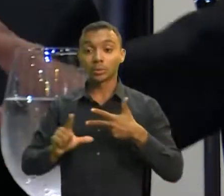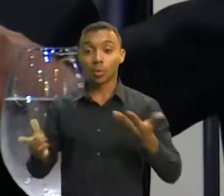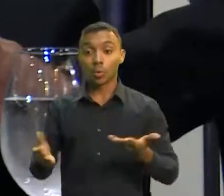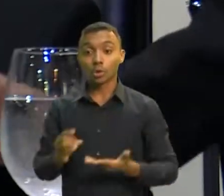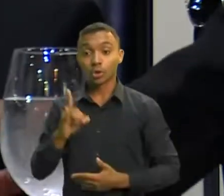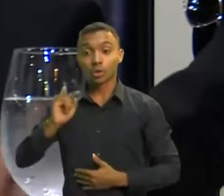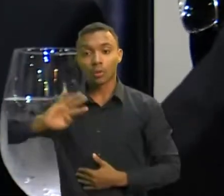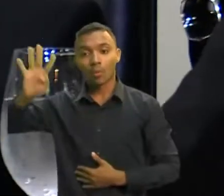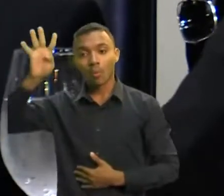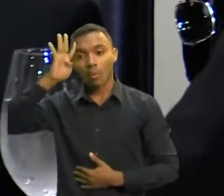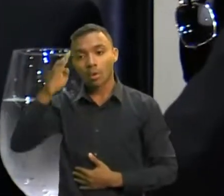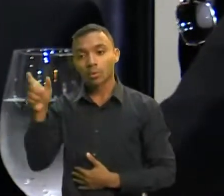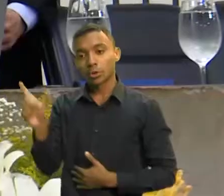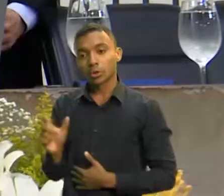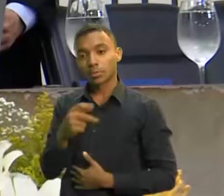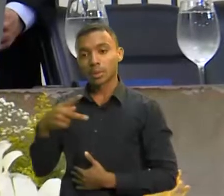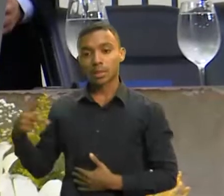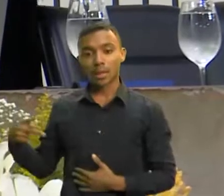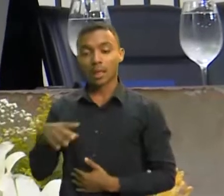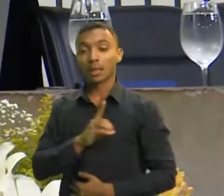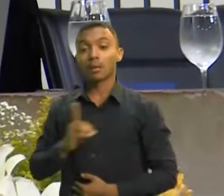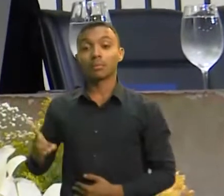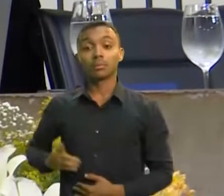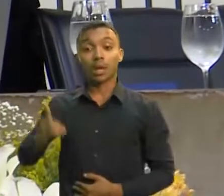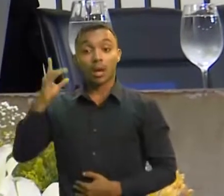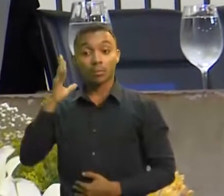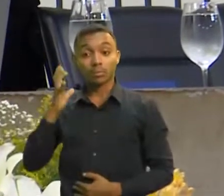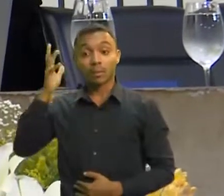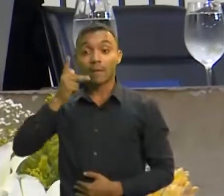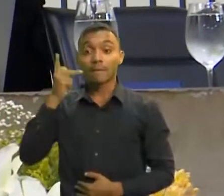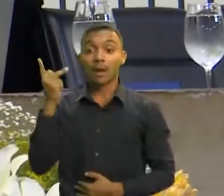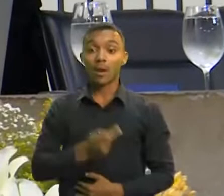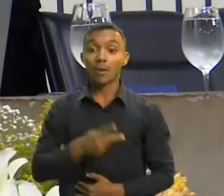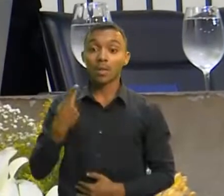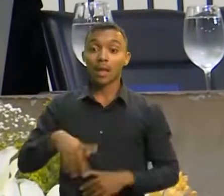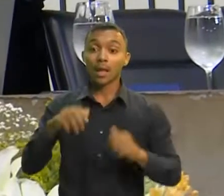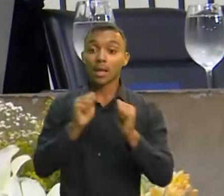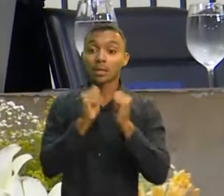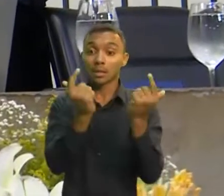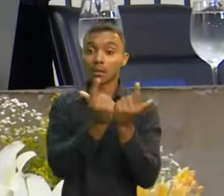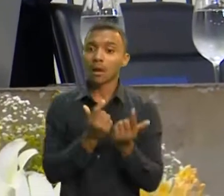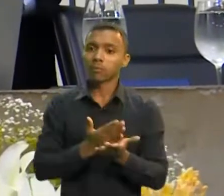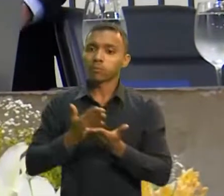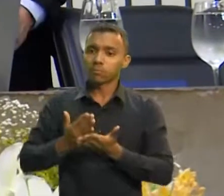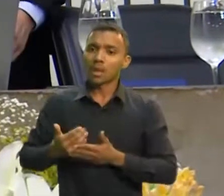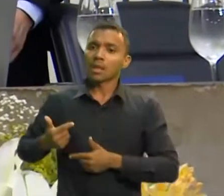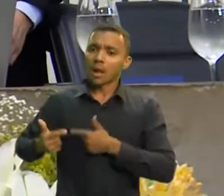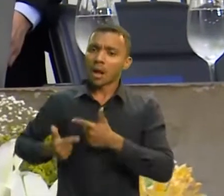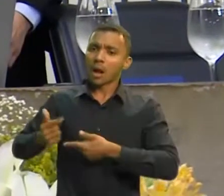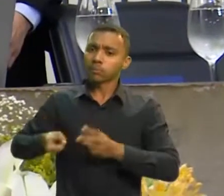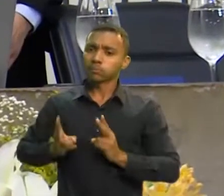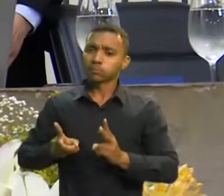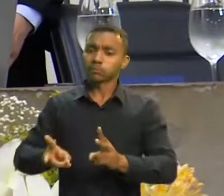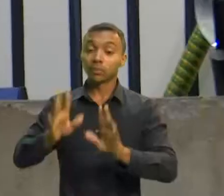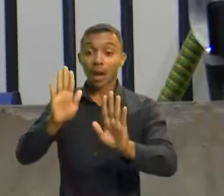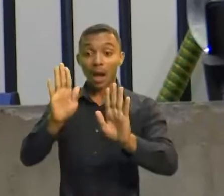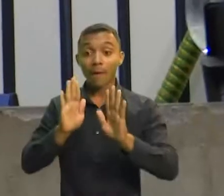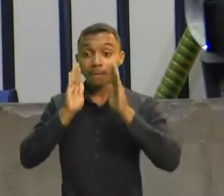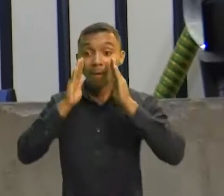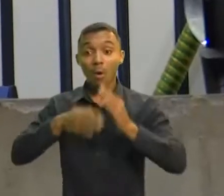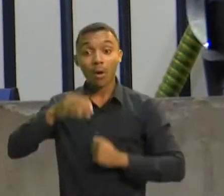Casa, deputado Evandro Leitão, destacou que a Assembleia vai continuar avançando em ações de combate à pandemia,